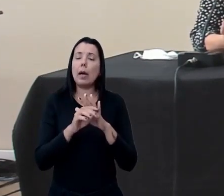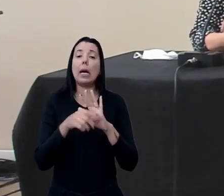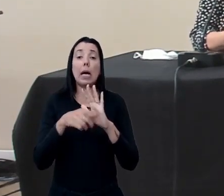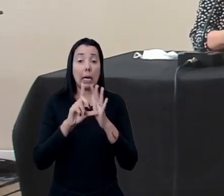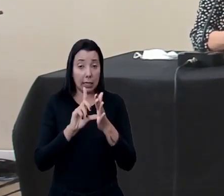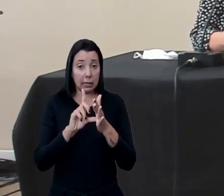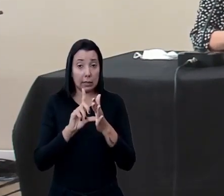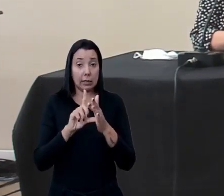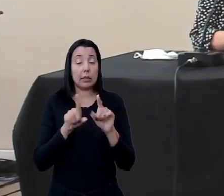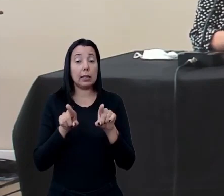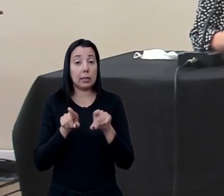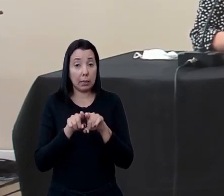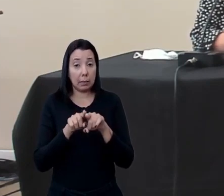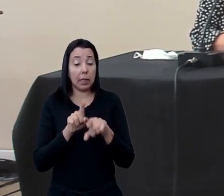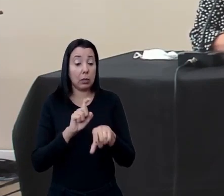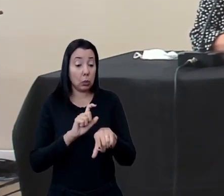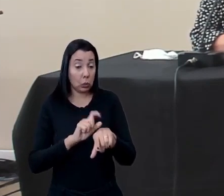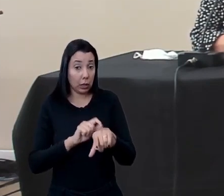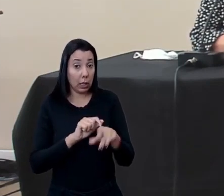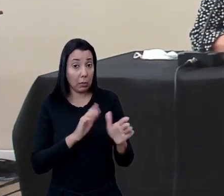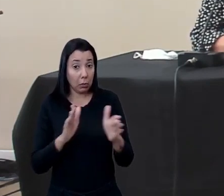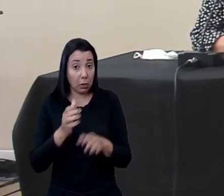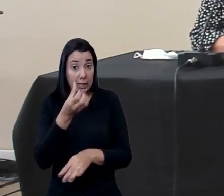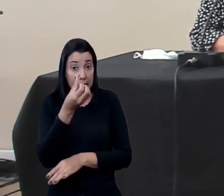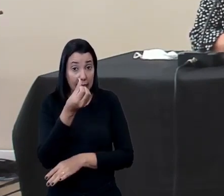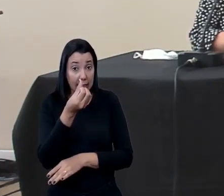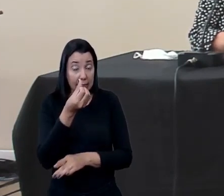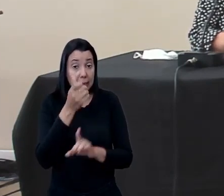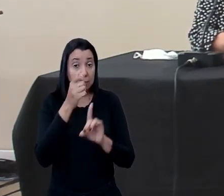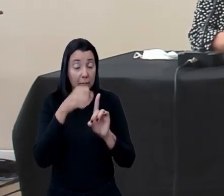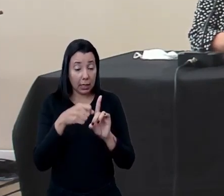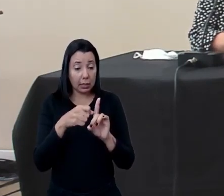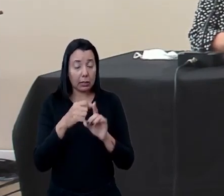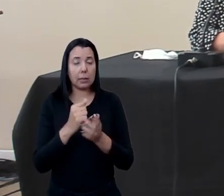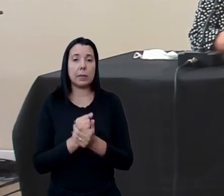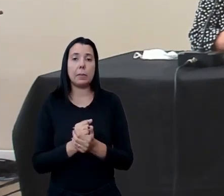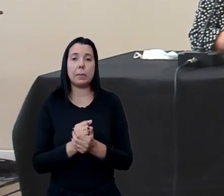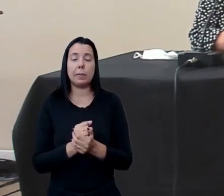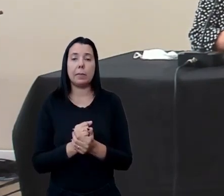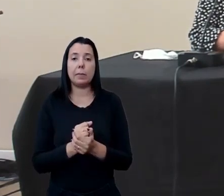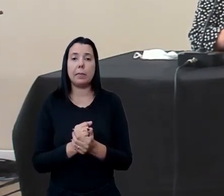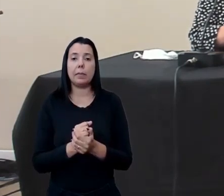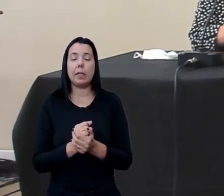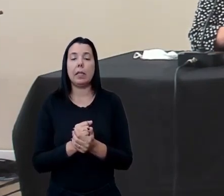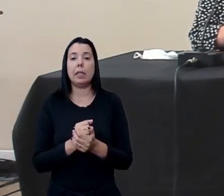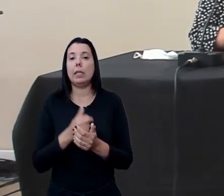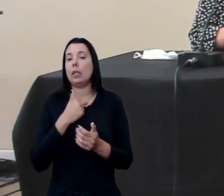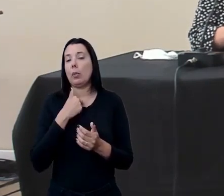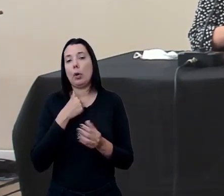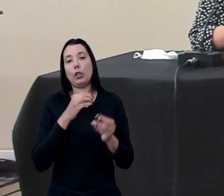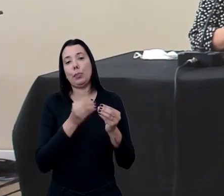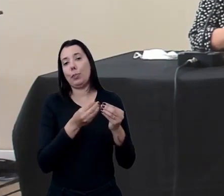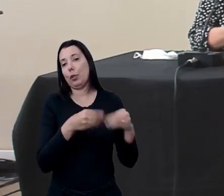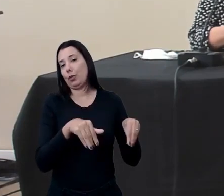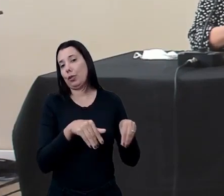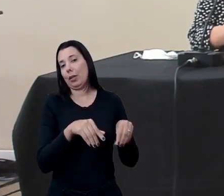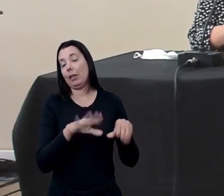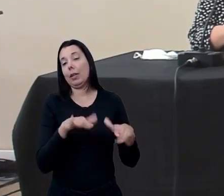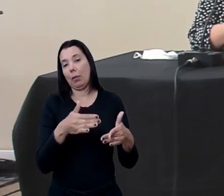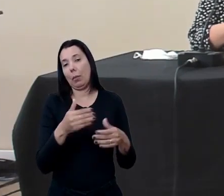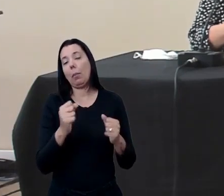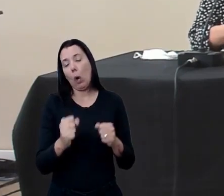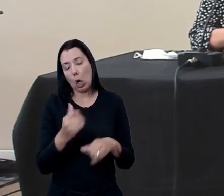antes do prazo desses seis meses de prorrogação também não fiquem prejudicados eles podem